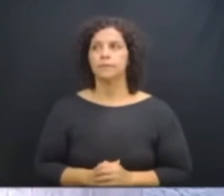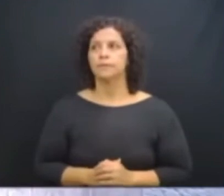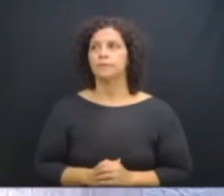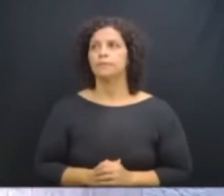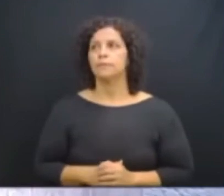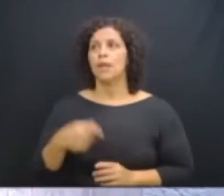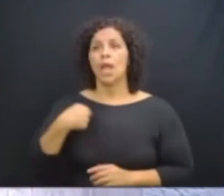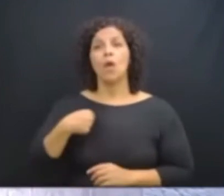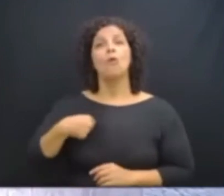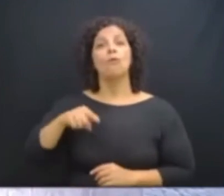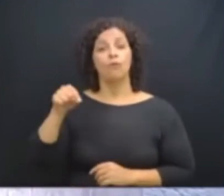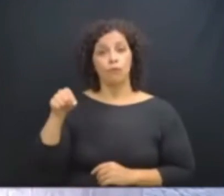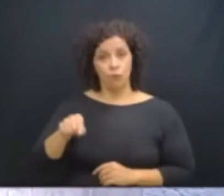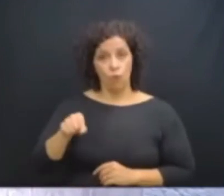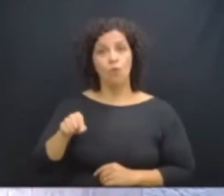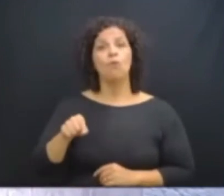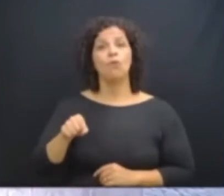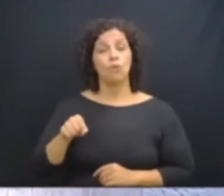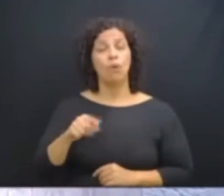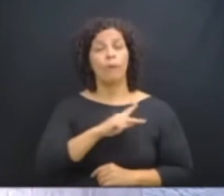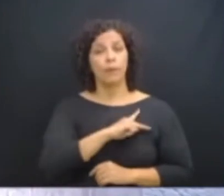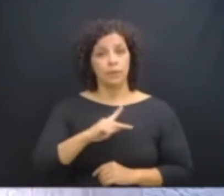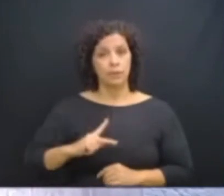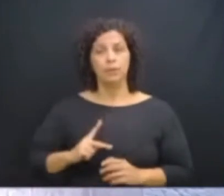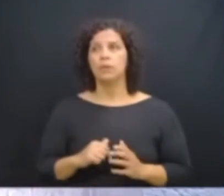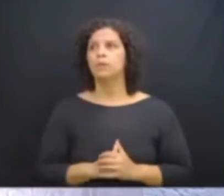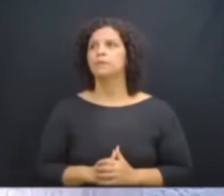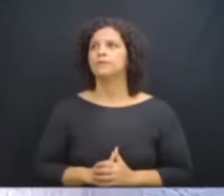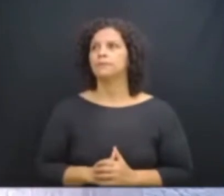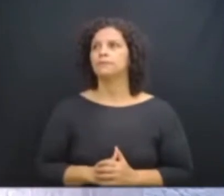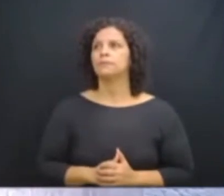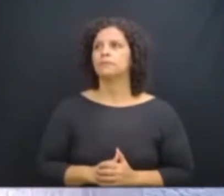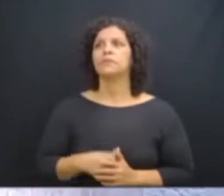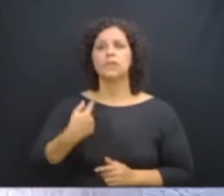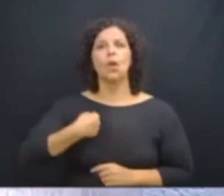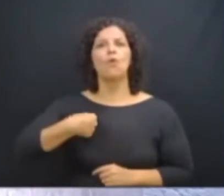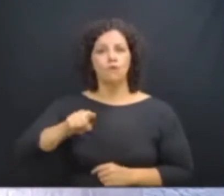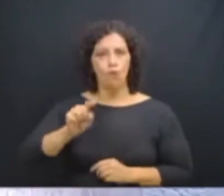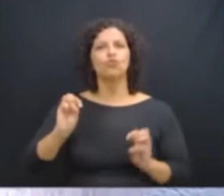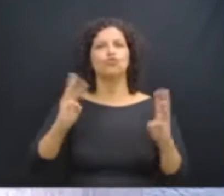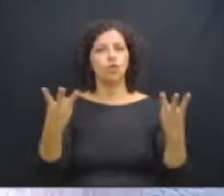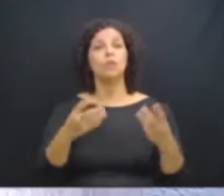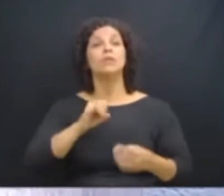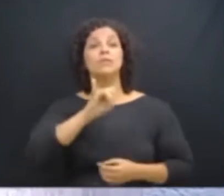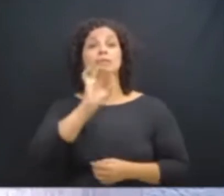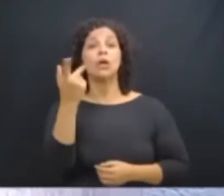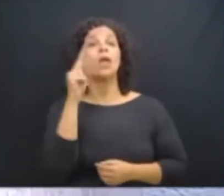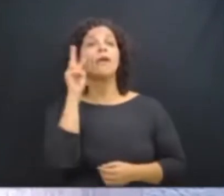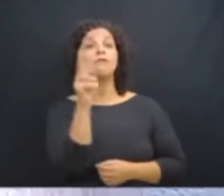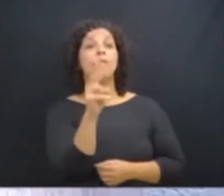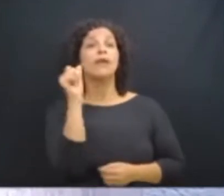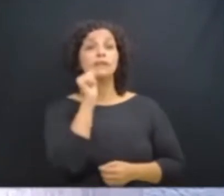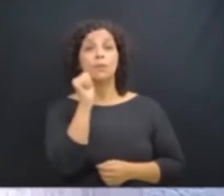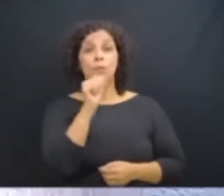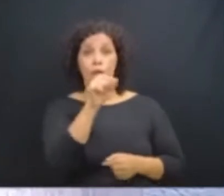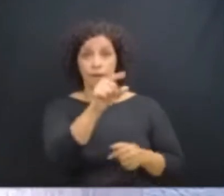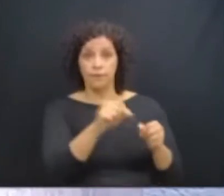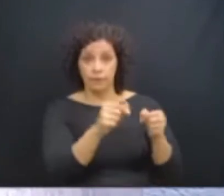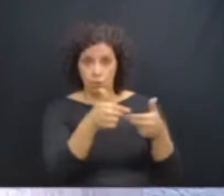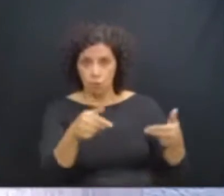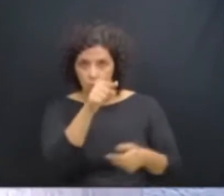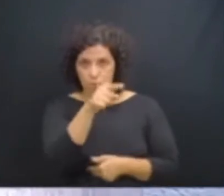Eu estarei presente, senhor presidente, estarei presente no evento e se houver, e se